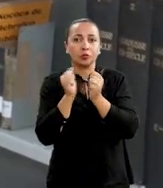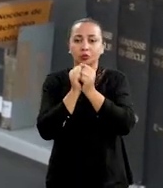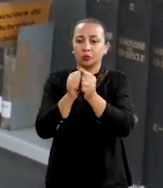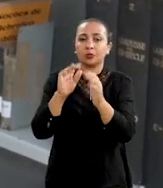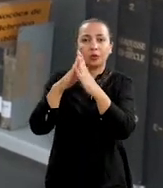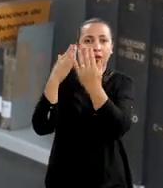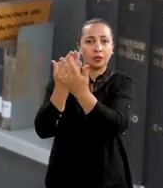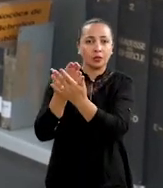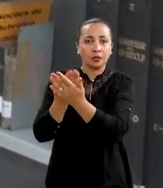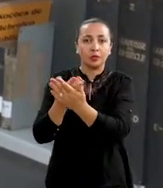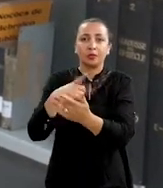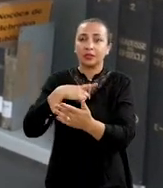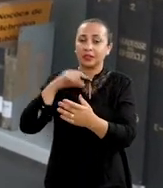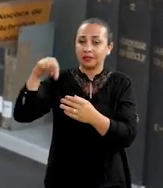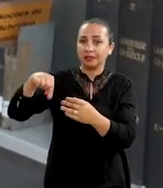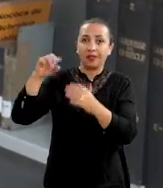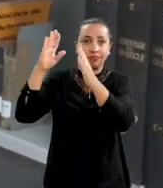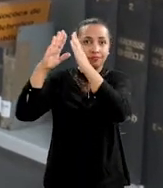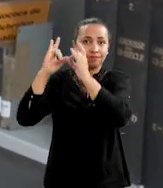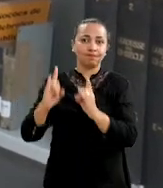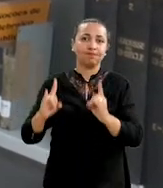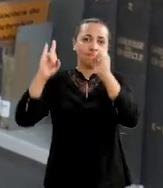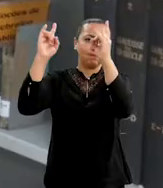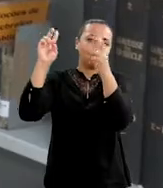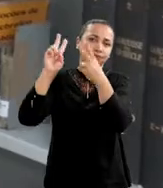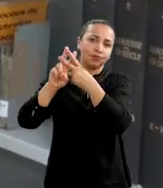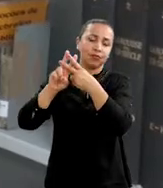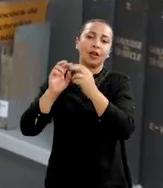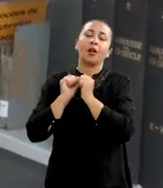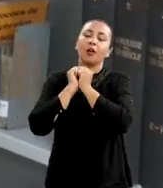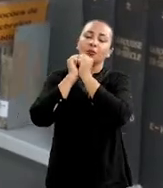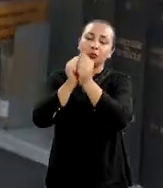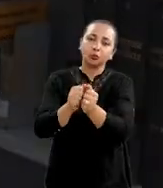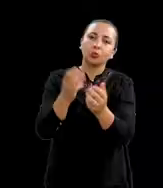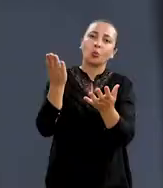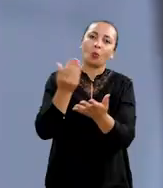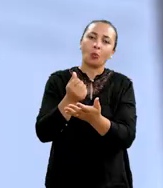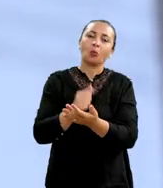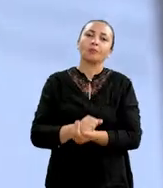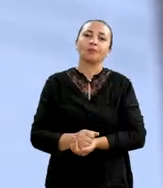escola, que ali funciona, colaborou sobre a maneira nesse processo deles.